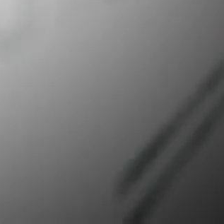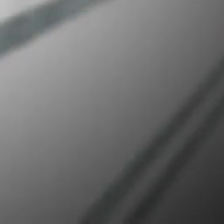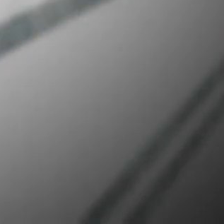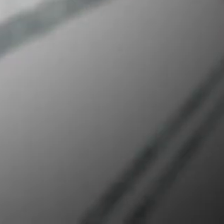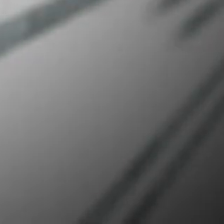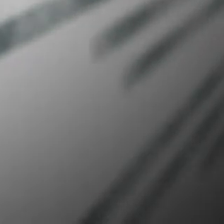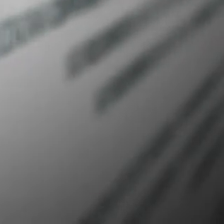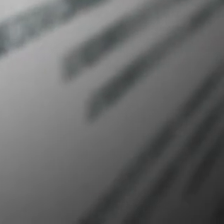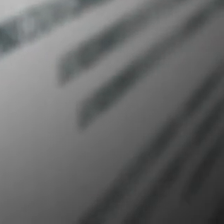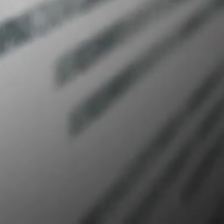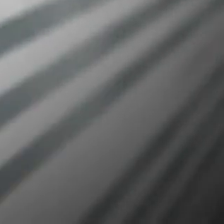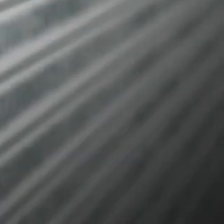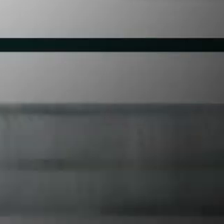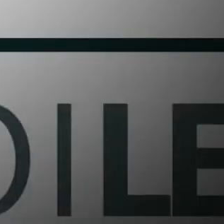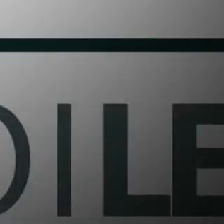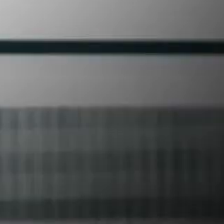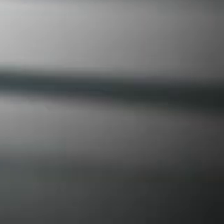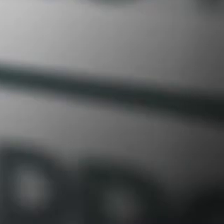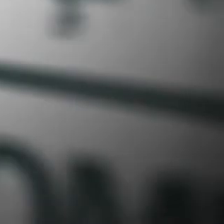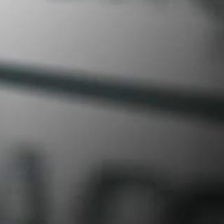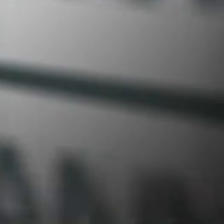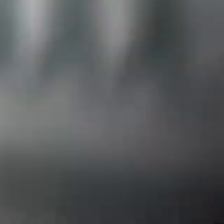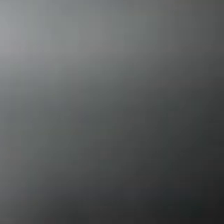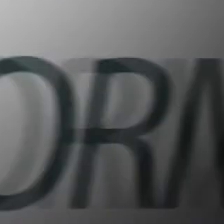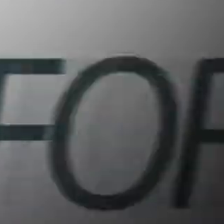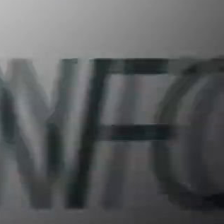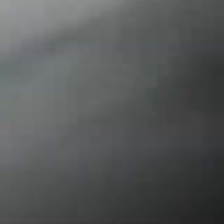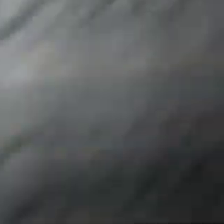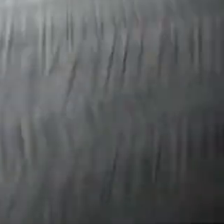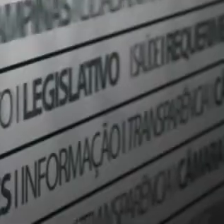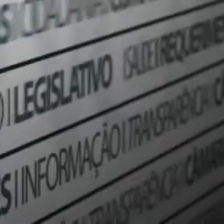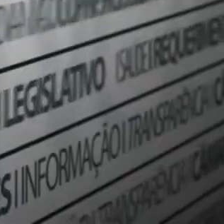Tchau! EMPAUDA.